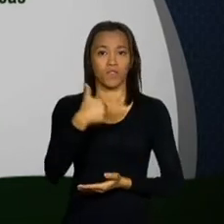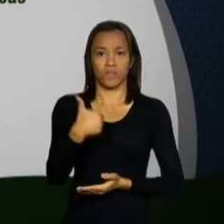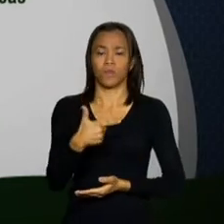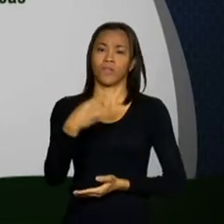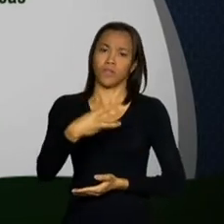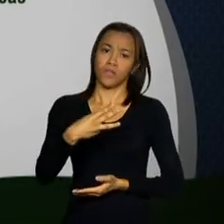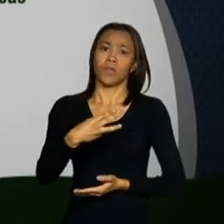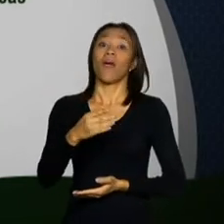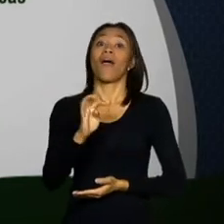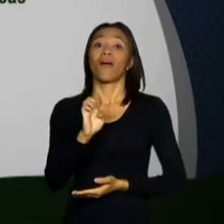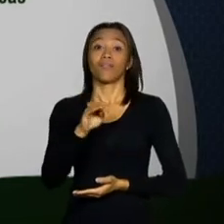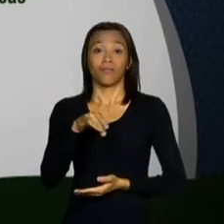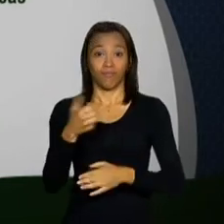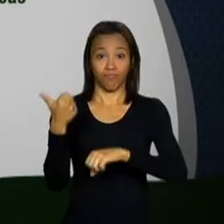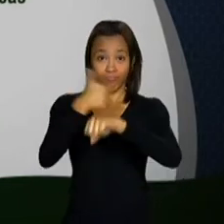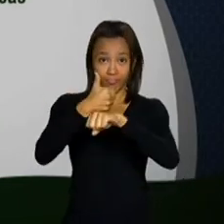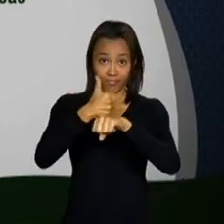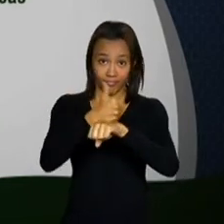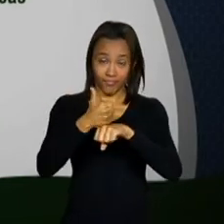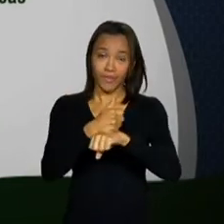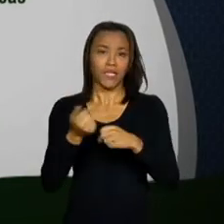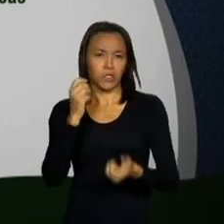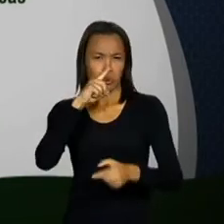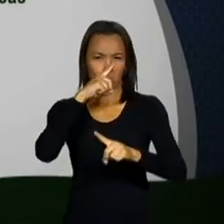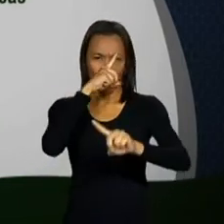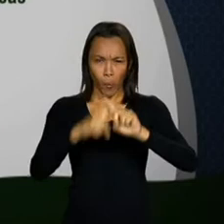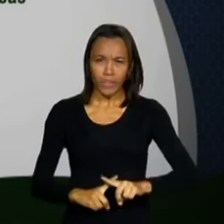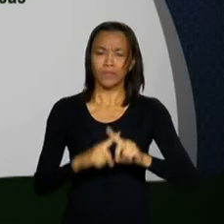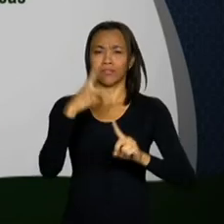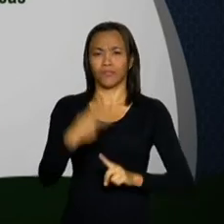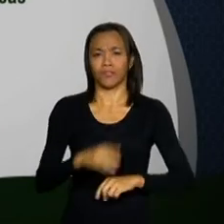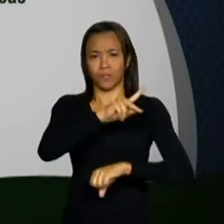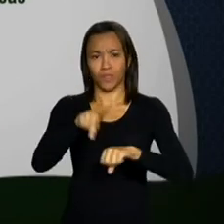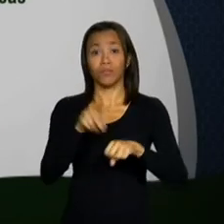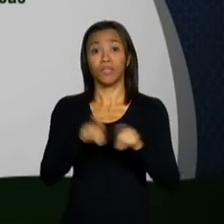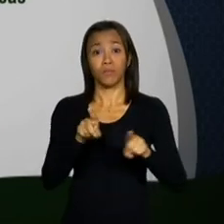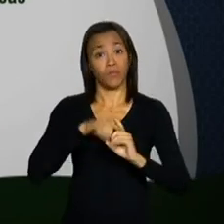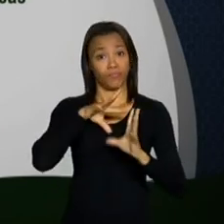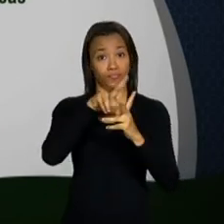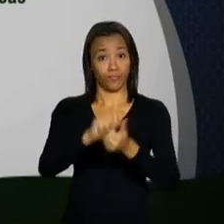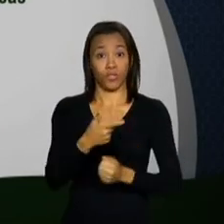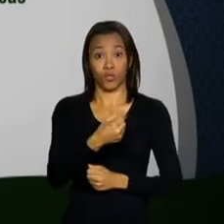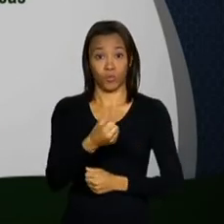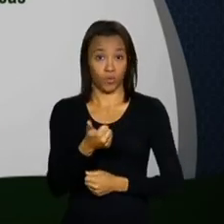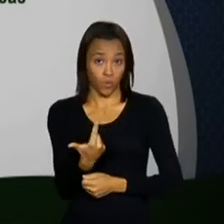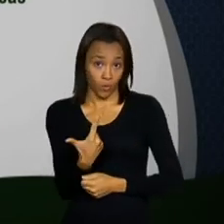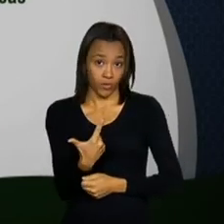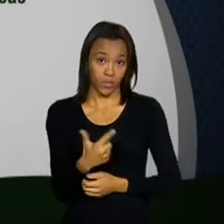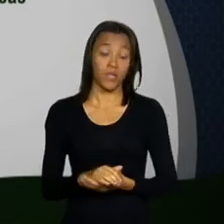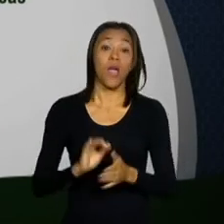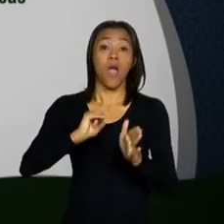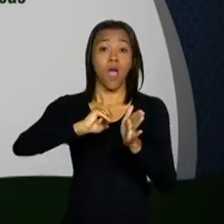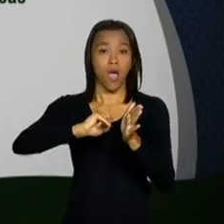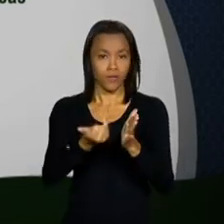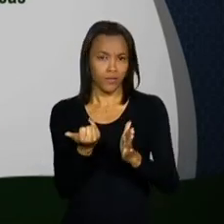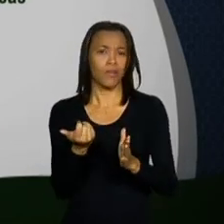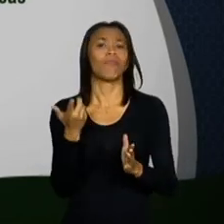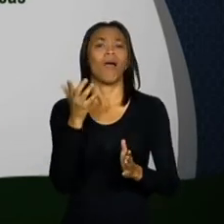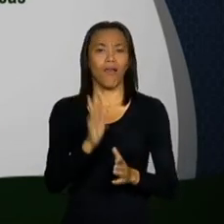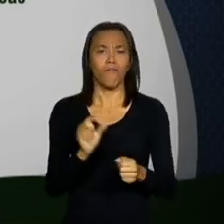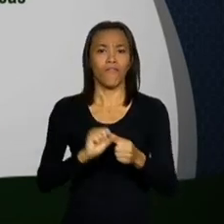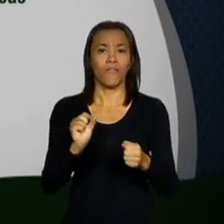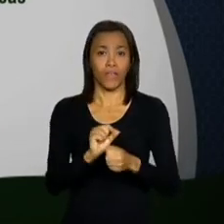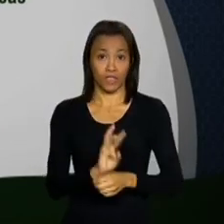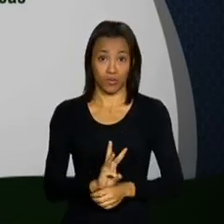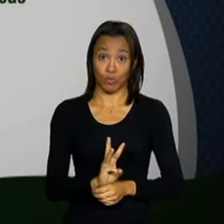segunda ou terceira colocação em competições nacionais ou internacionais de 2012. A inscrição deve ser feita